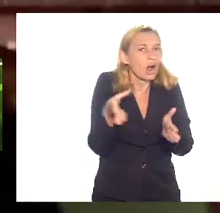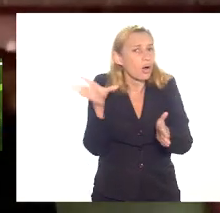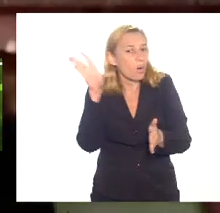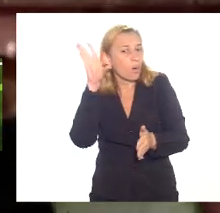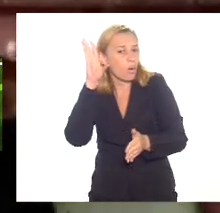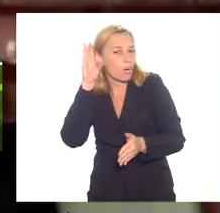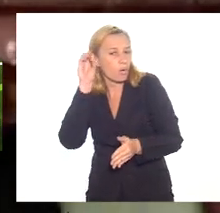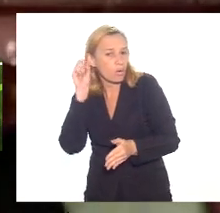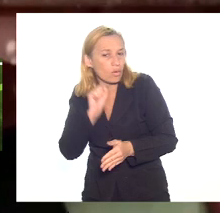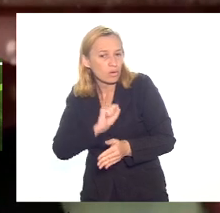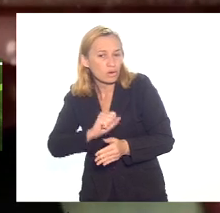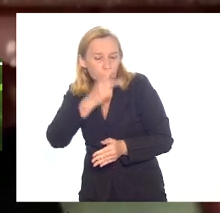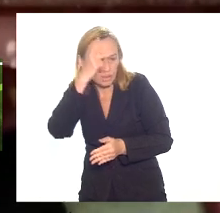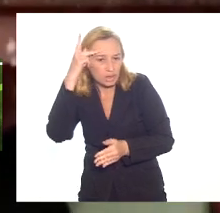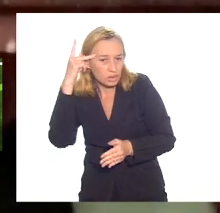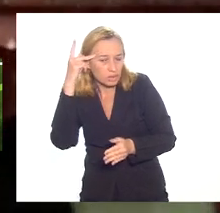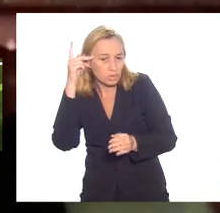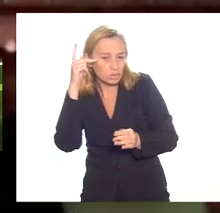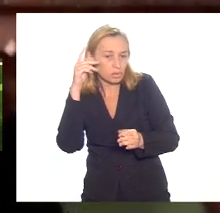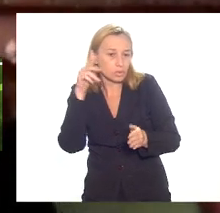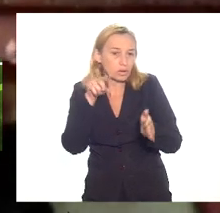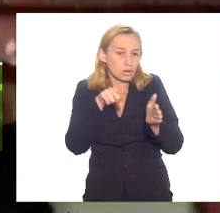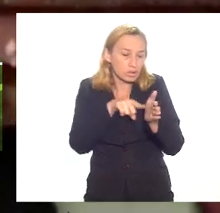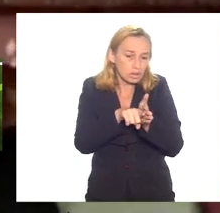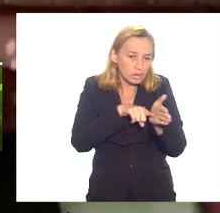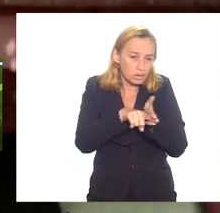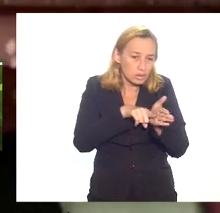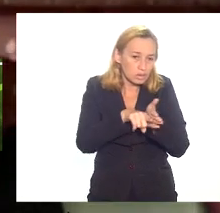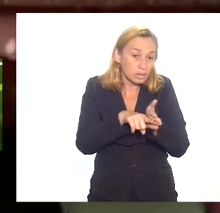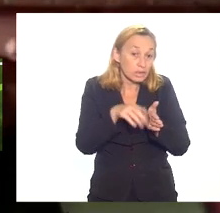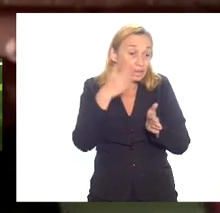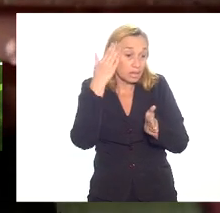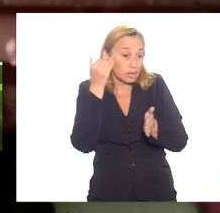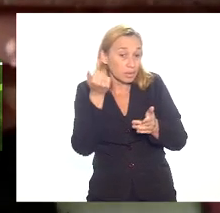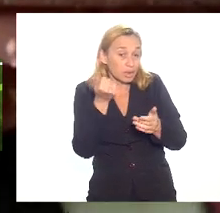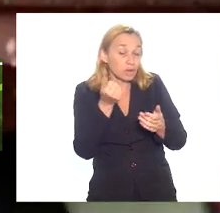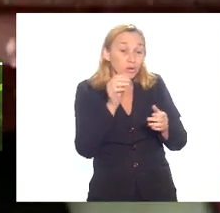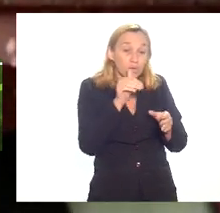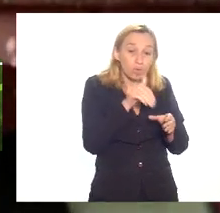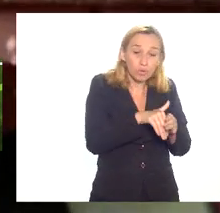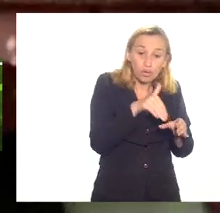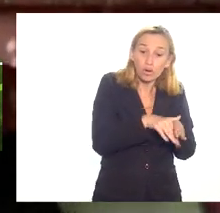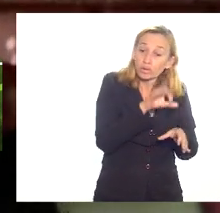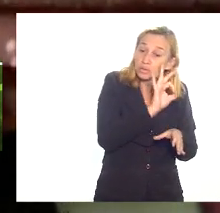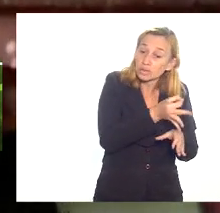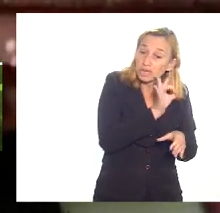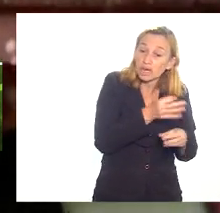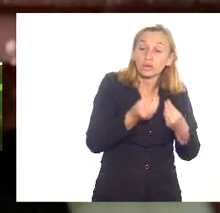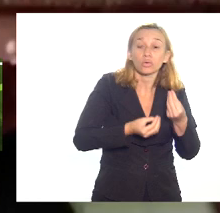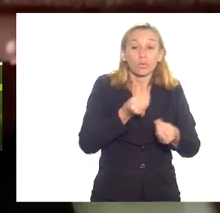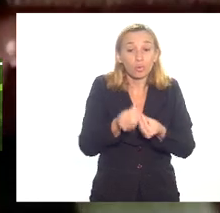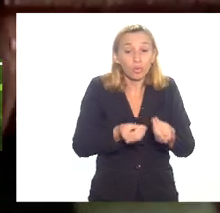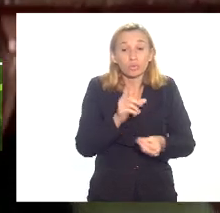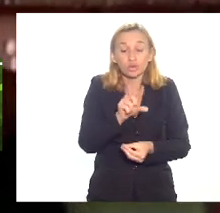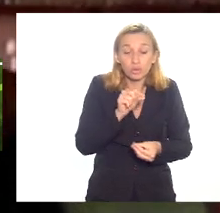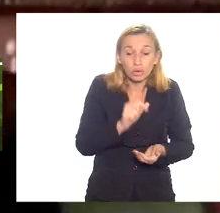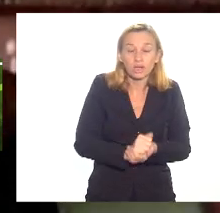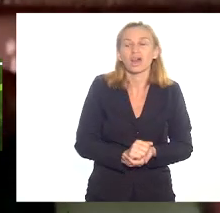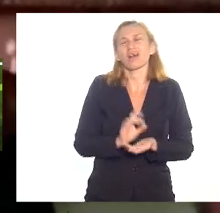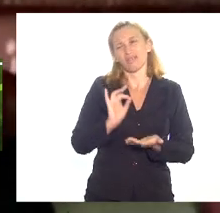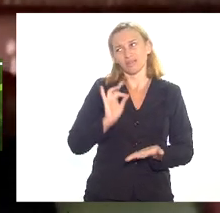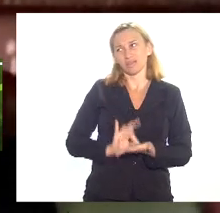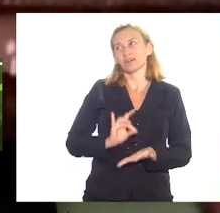os especialistas para balizar o seu voto as decisões que vai tomar agora realmente